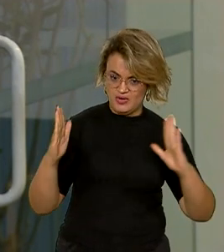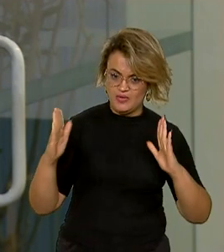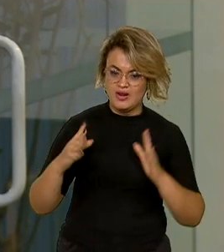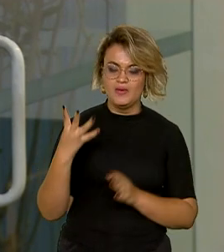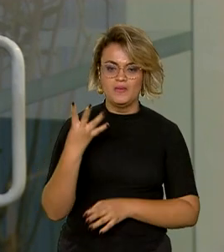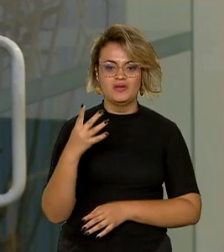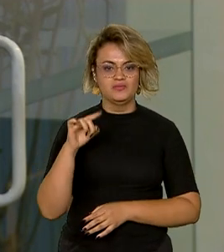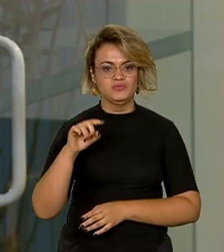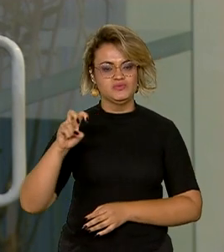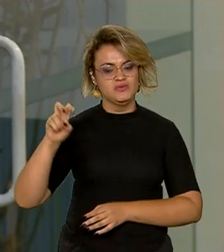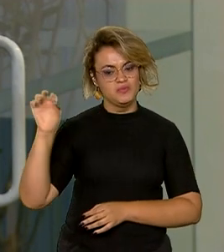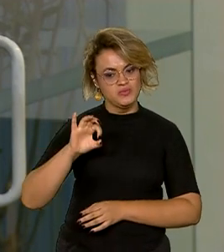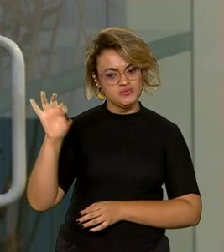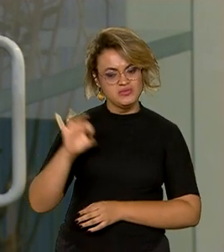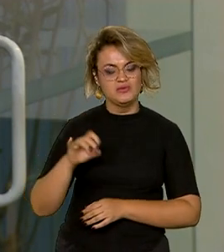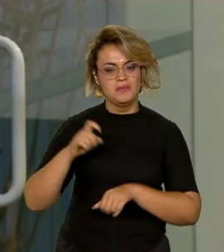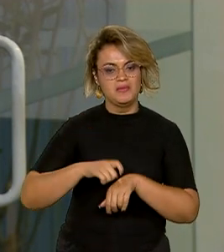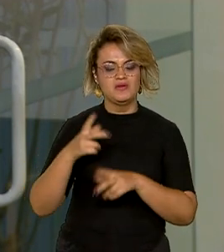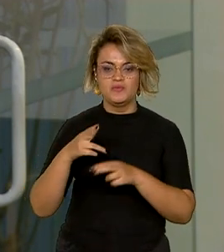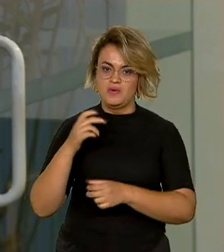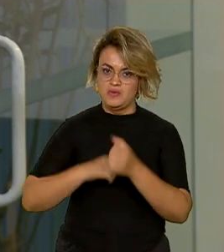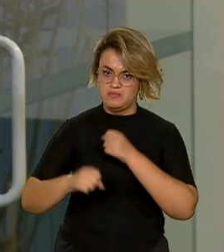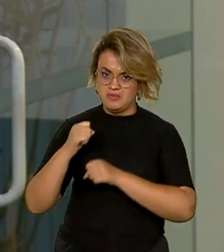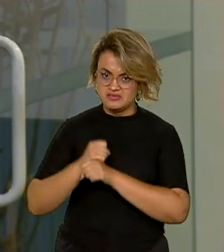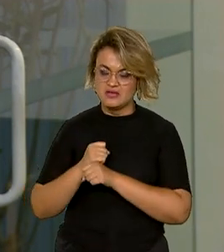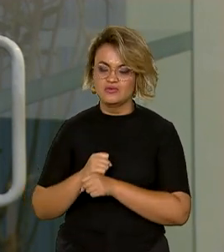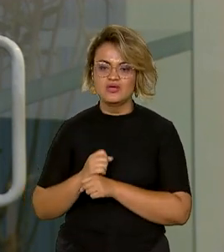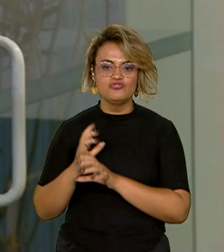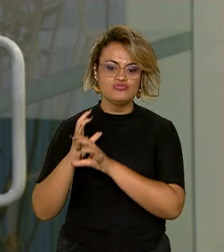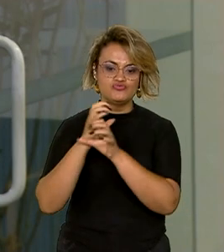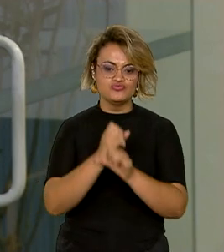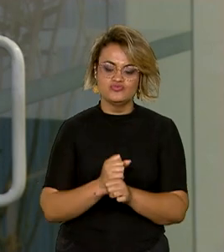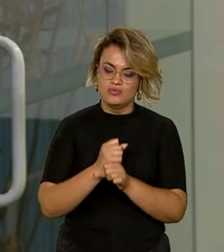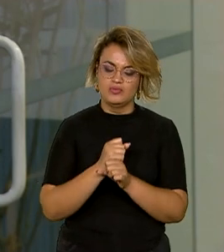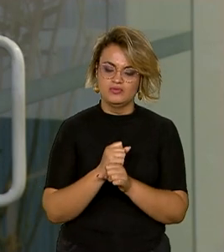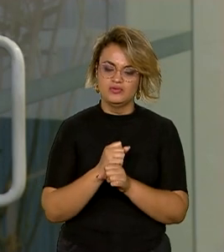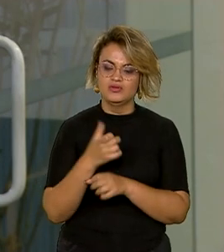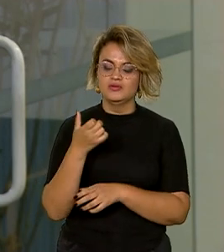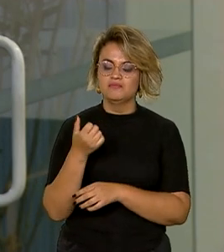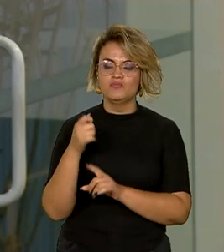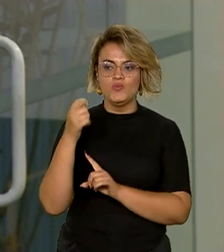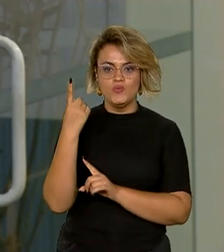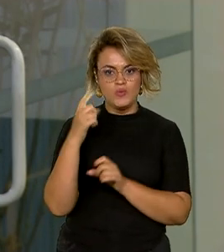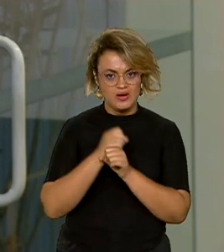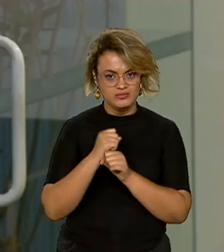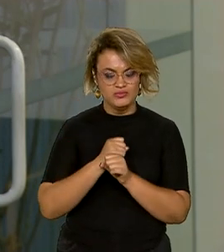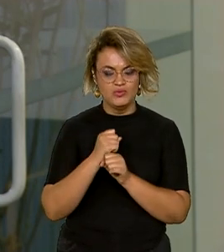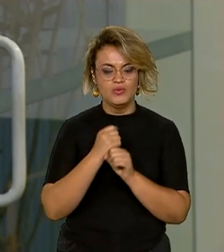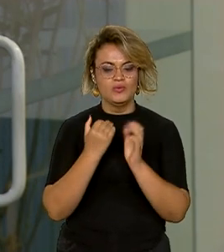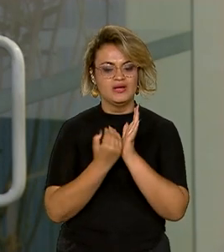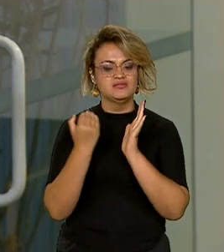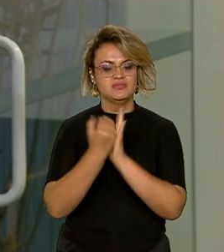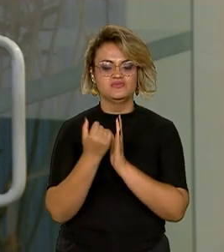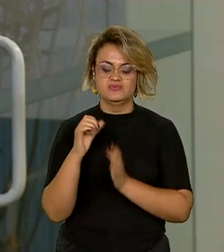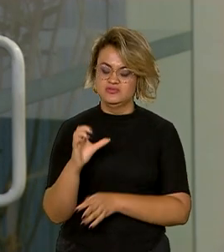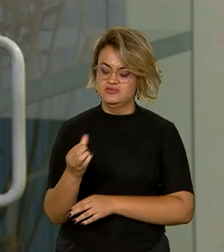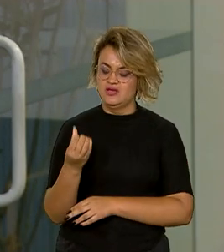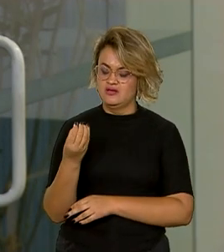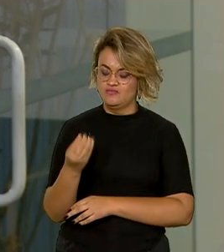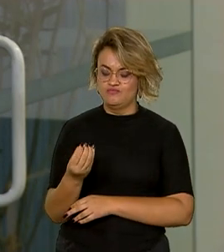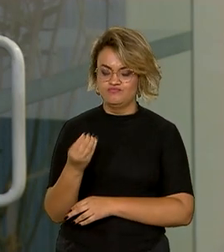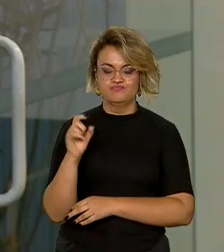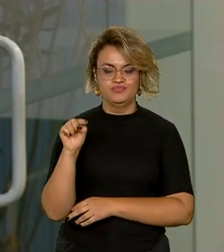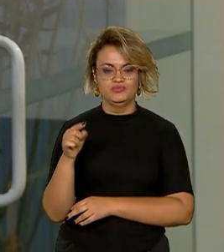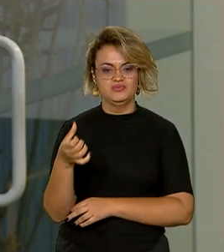4,5% em relação ao mesmo período do ano passado e no acumulado dos últimos 12 meses, um crescimento de 6%.